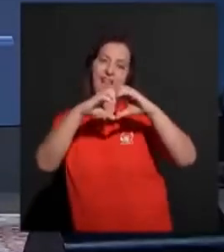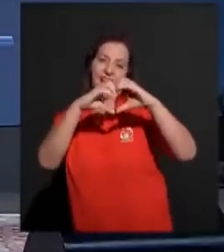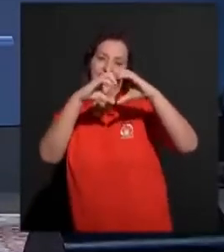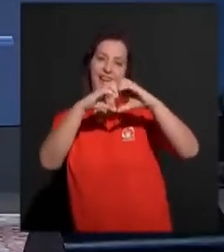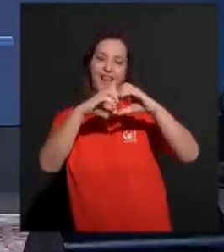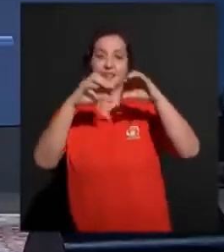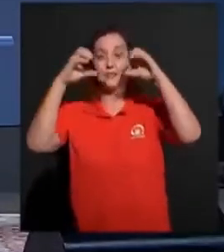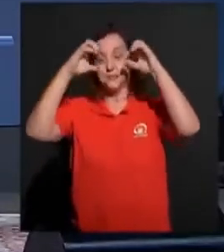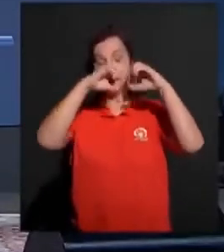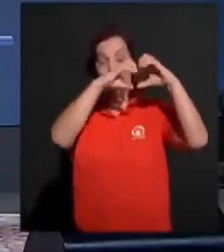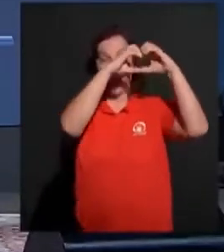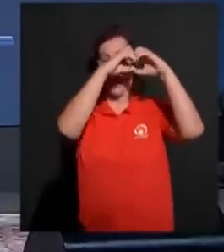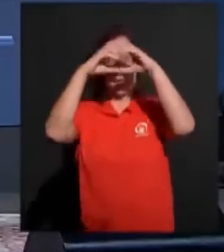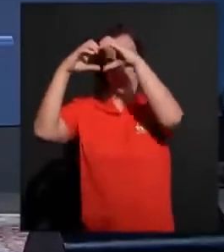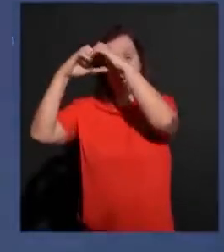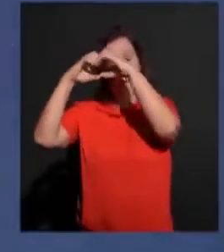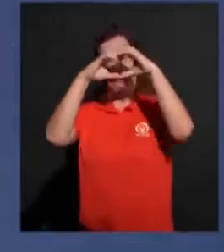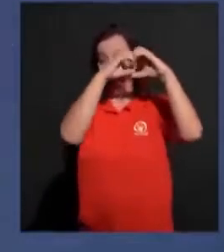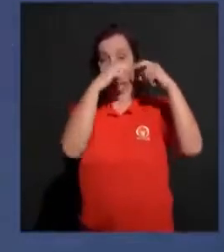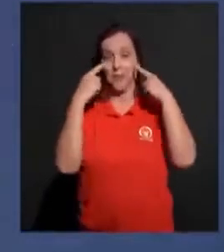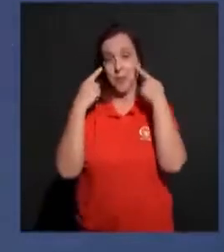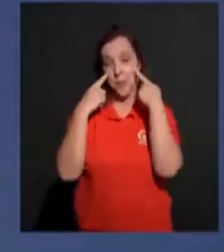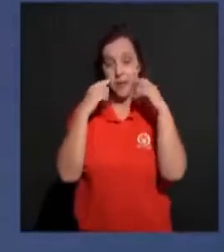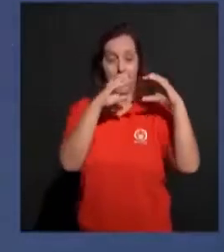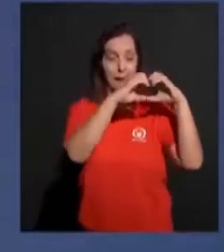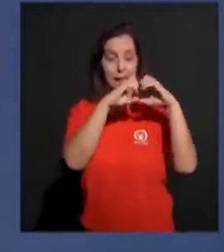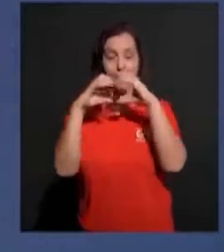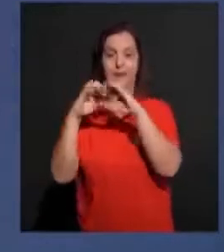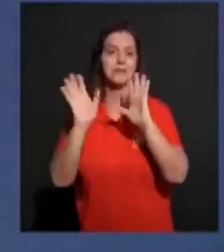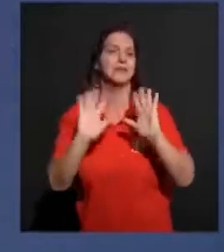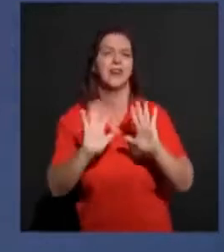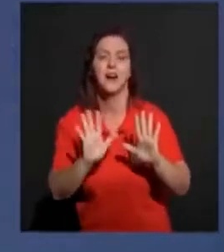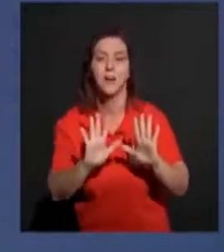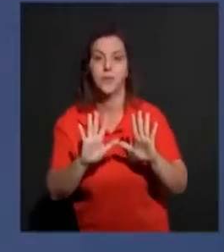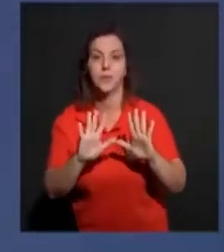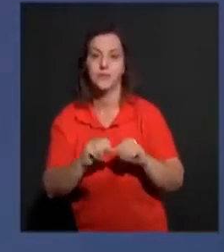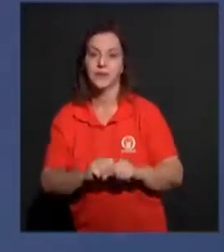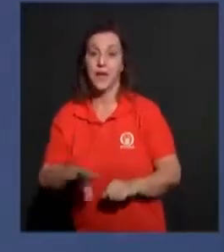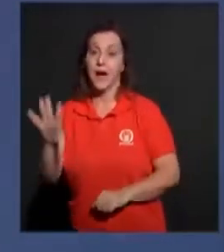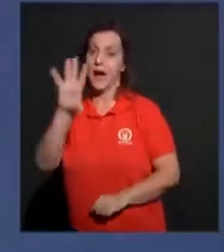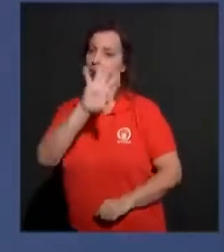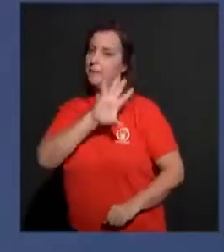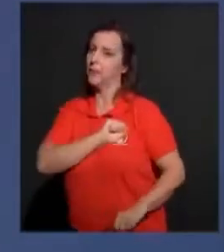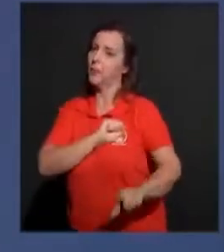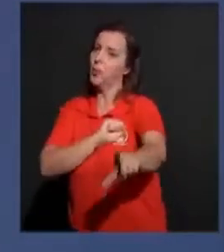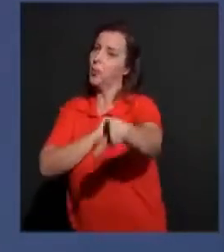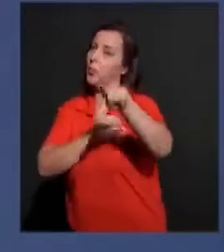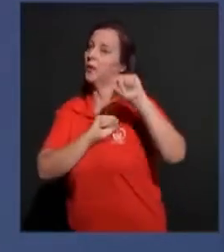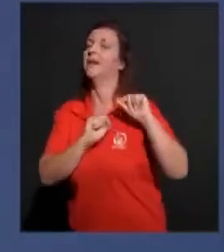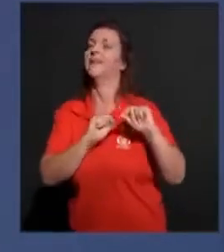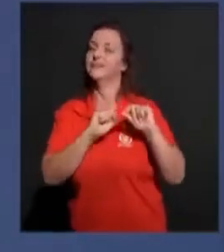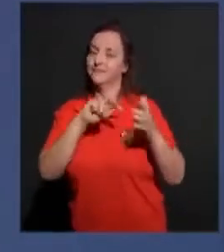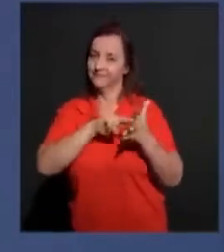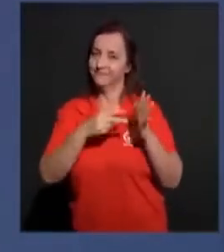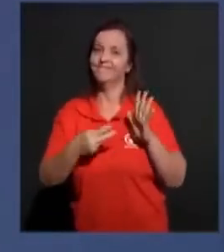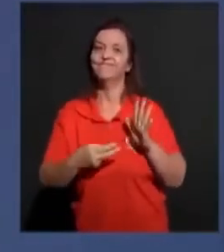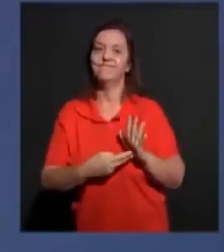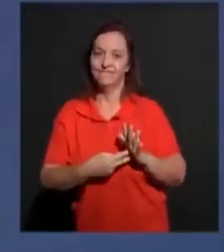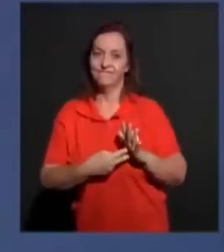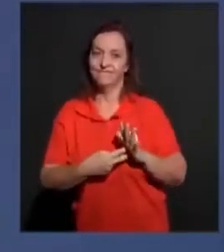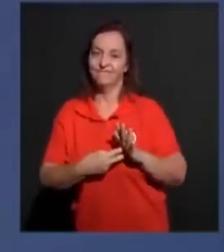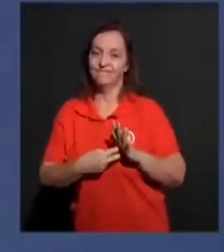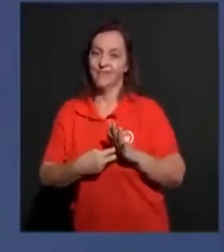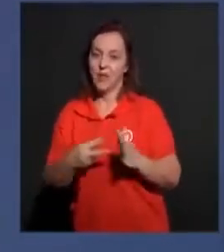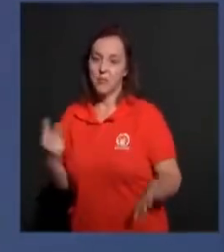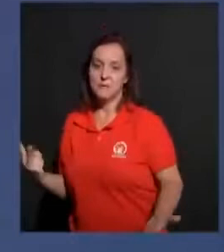assim nos olhos. Não é só isso. O amor é uma decisão. É uma escolha. É uma